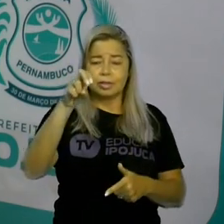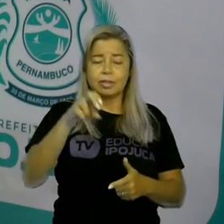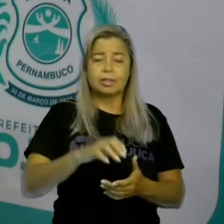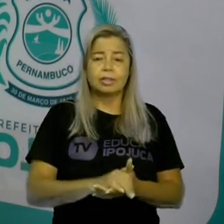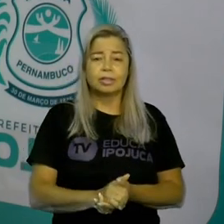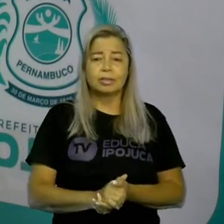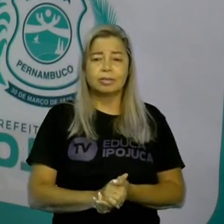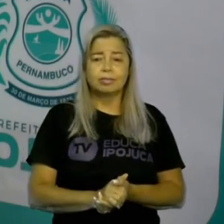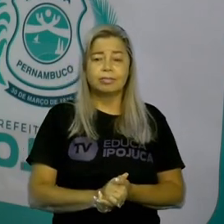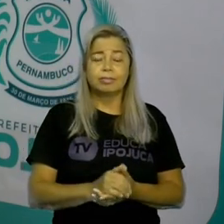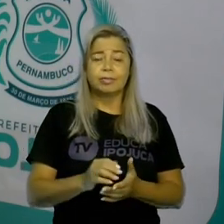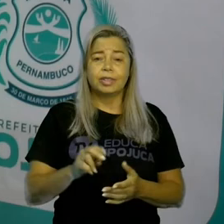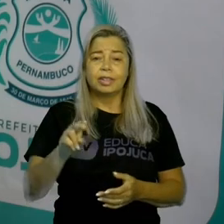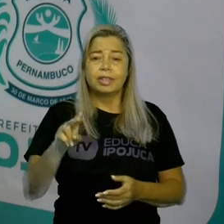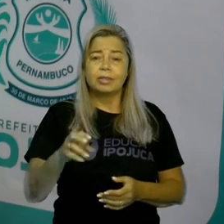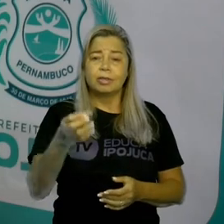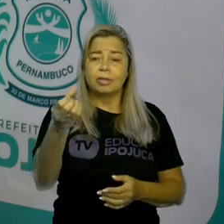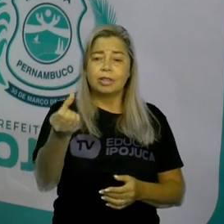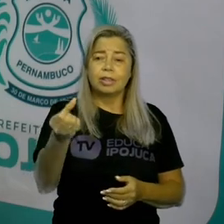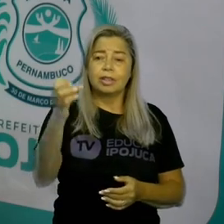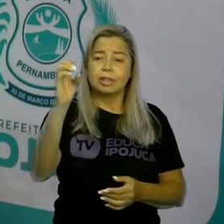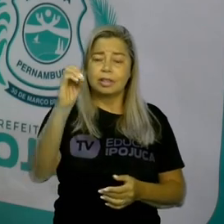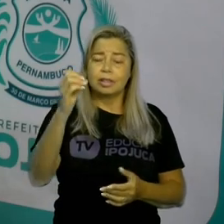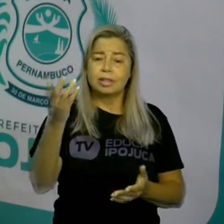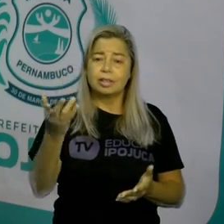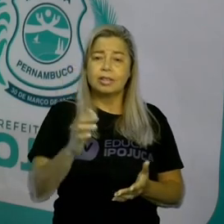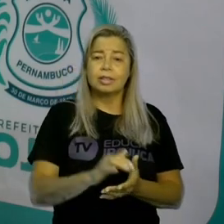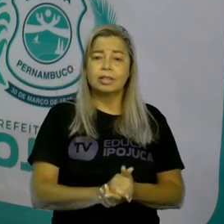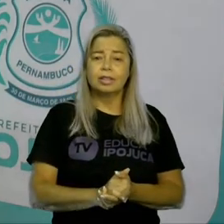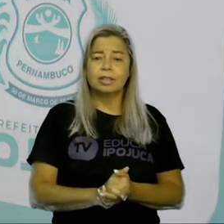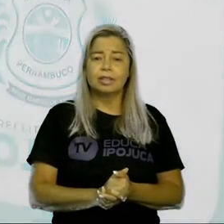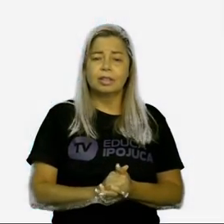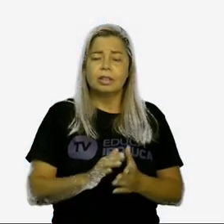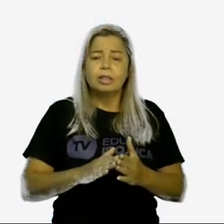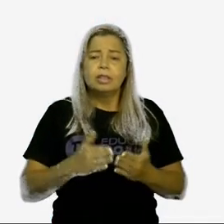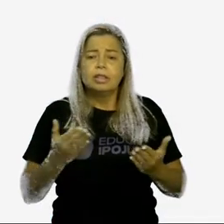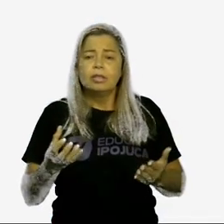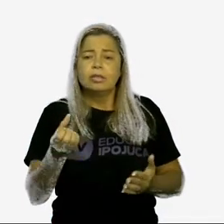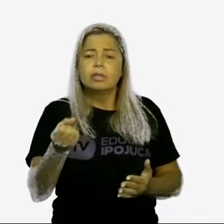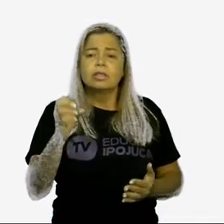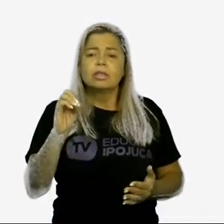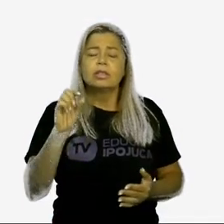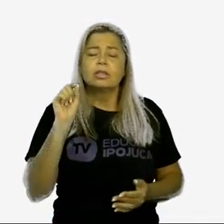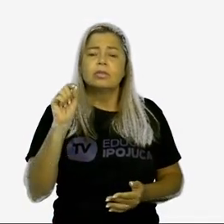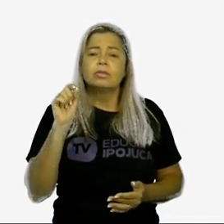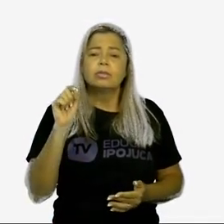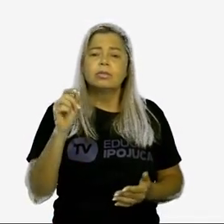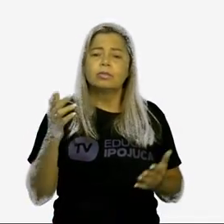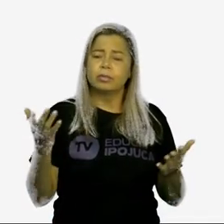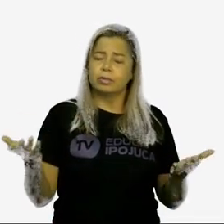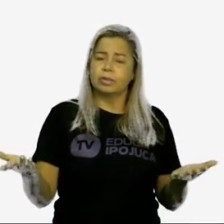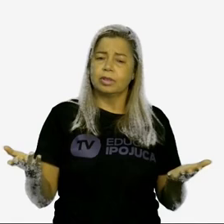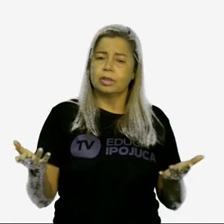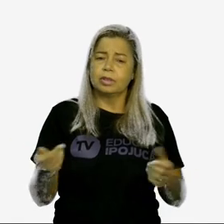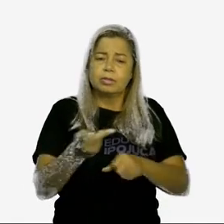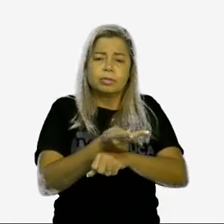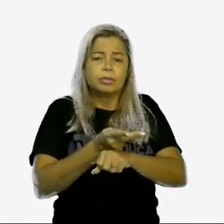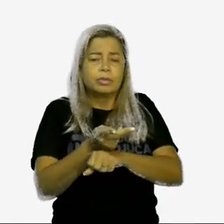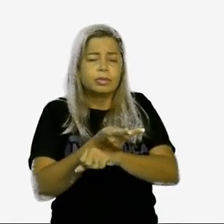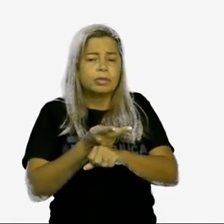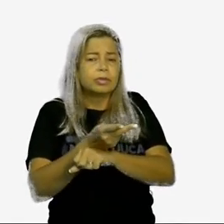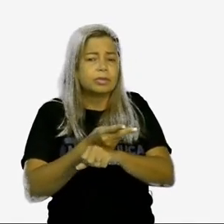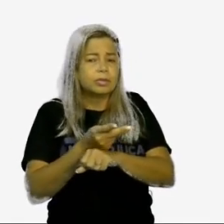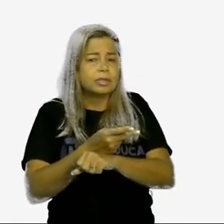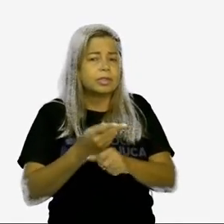igual a 60. 60 é o que nós estamos procurando? Dessa vez, nós estamos procurando